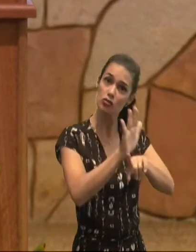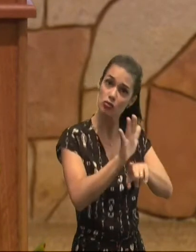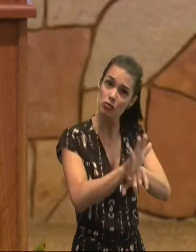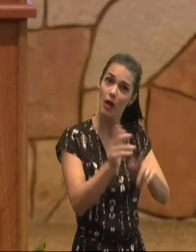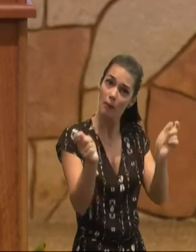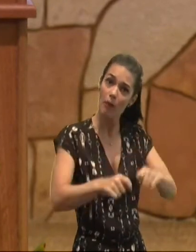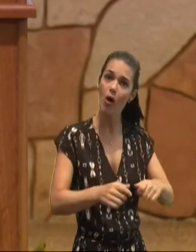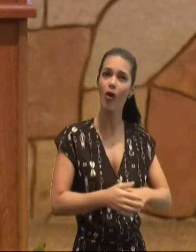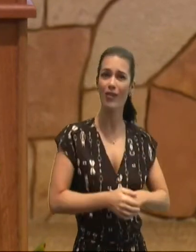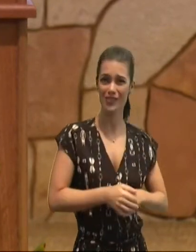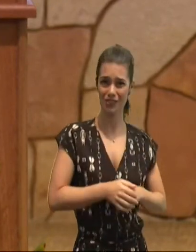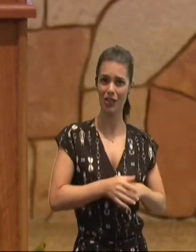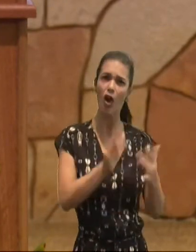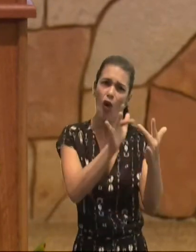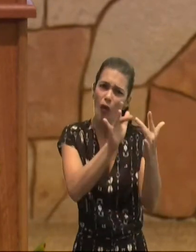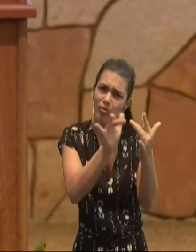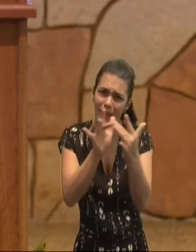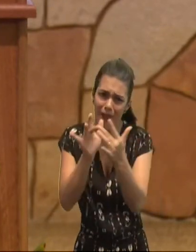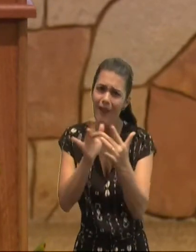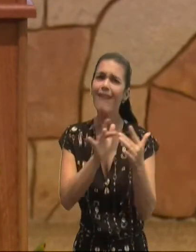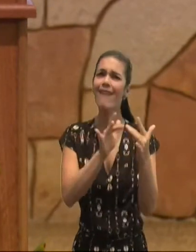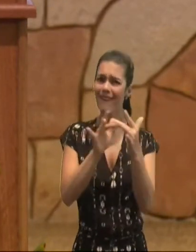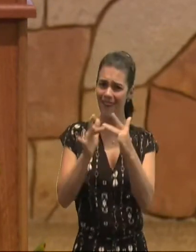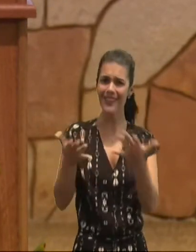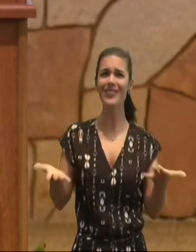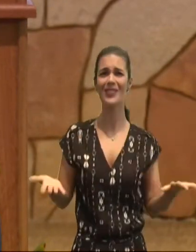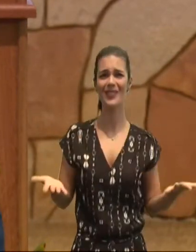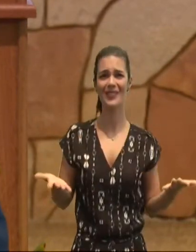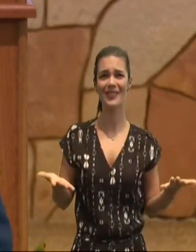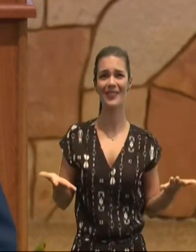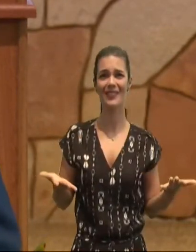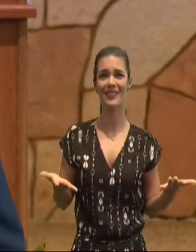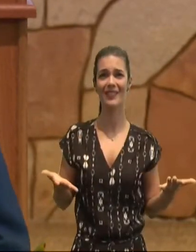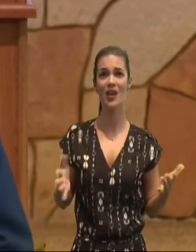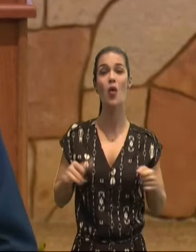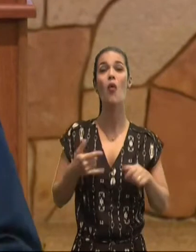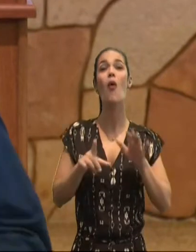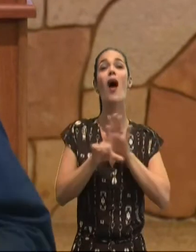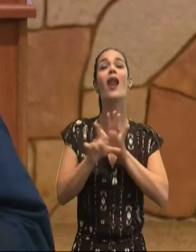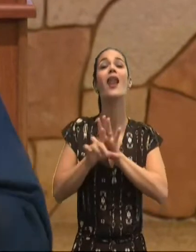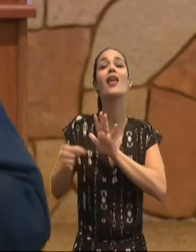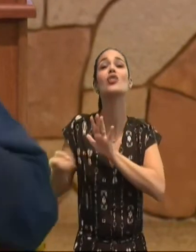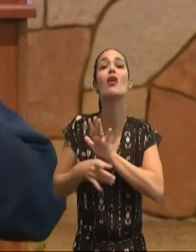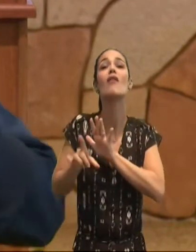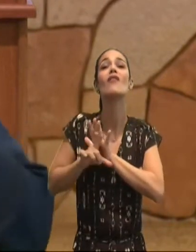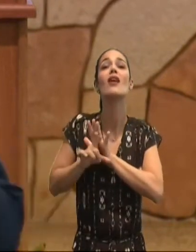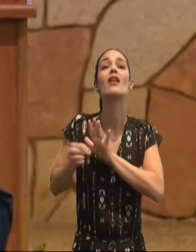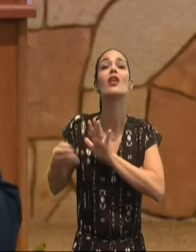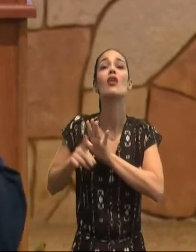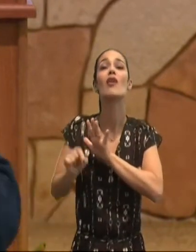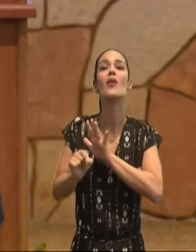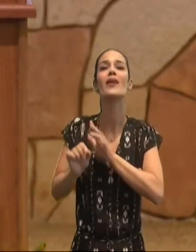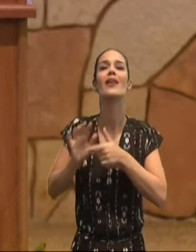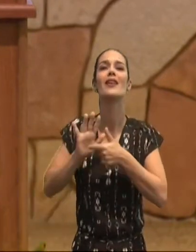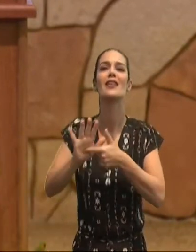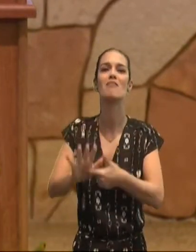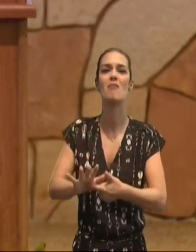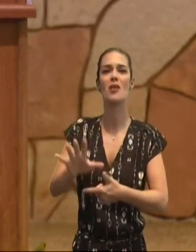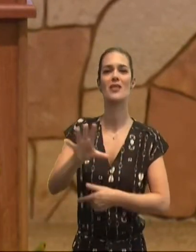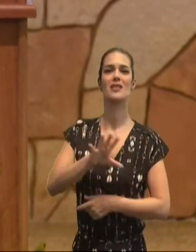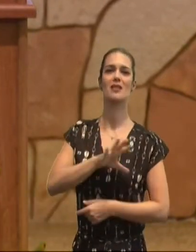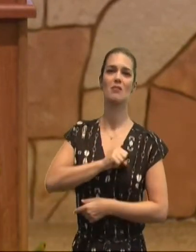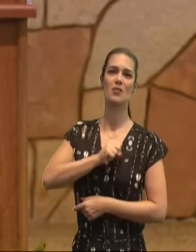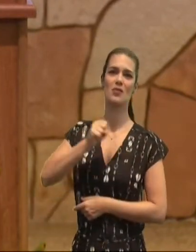essa, essa é a lei de Cristo, para nós, é a lei, que estende a mão, é a lei, que expressa graça,